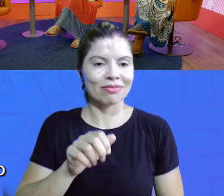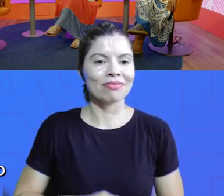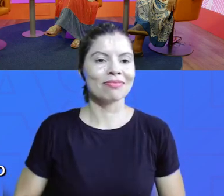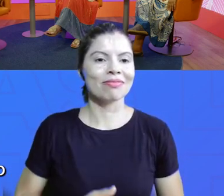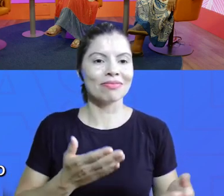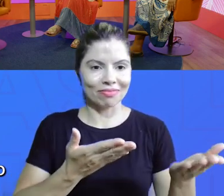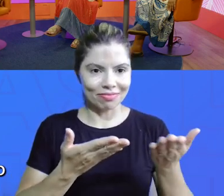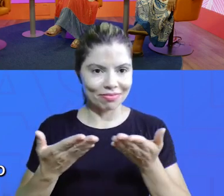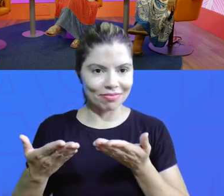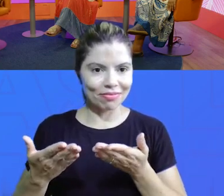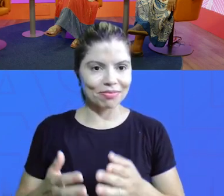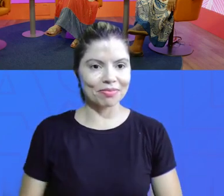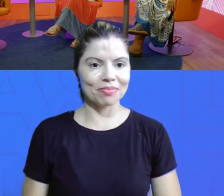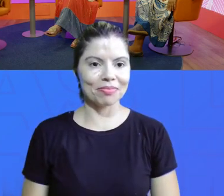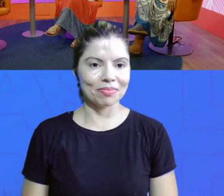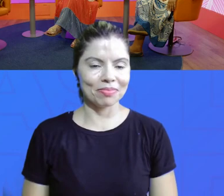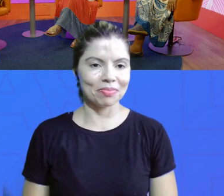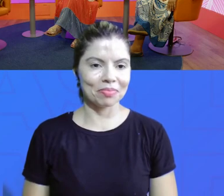Macedo!